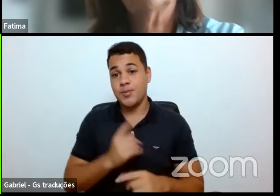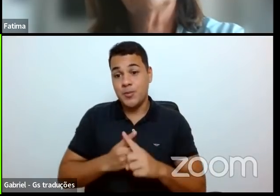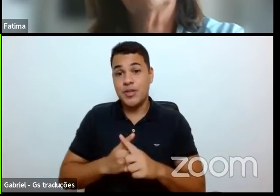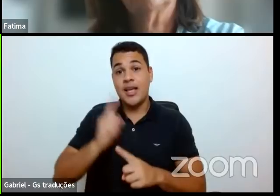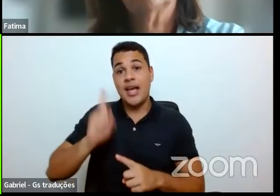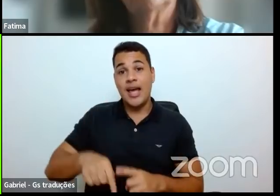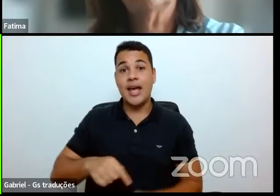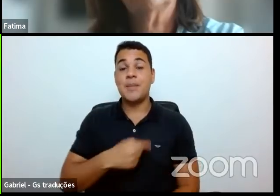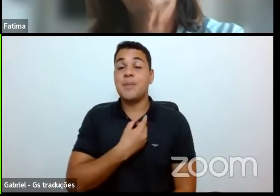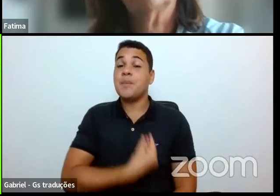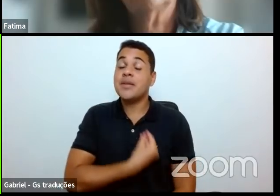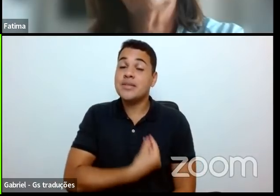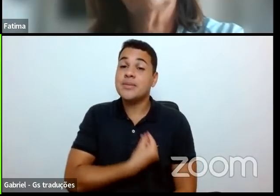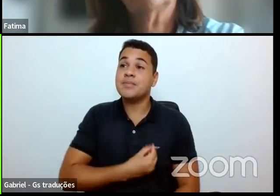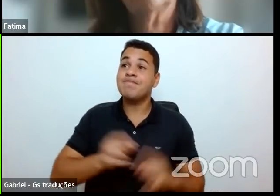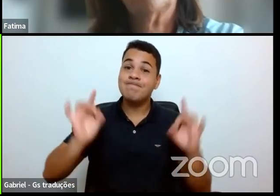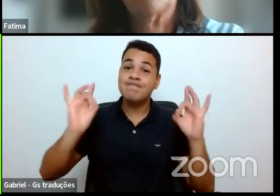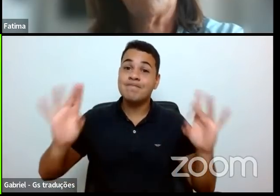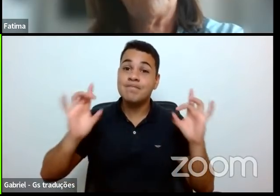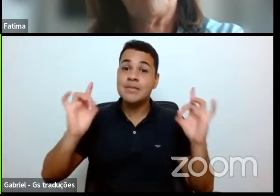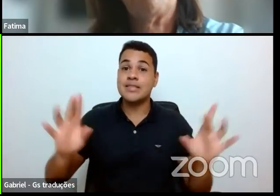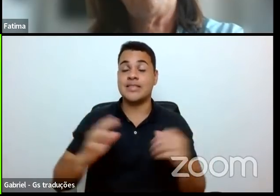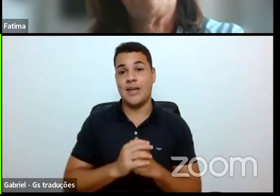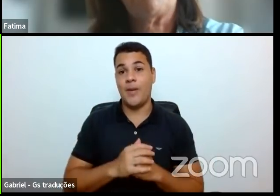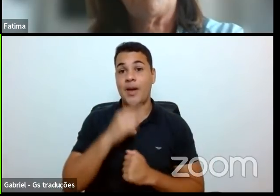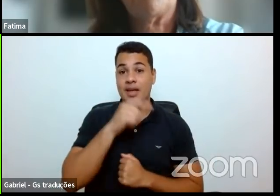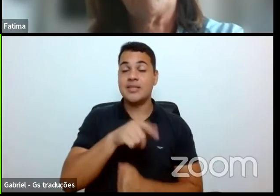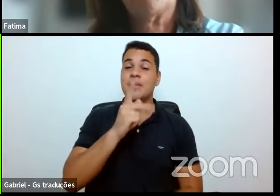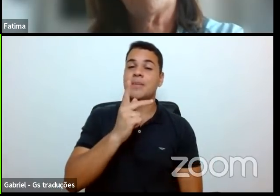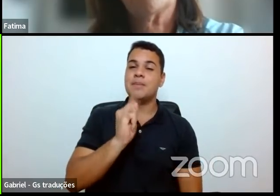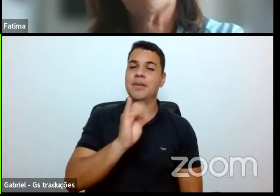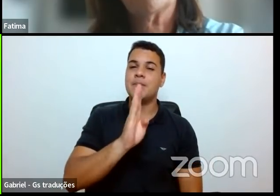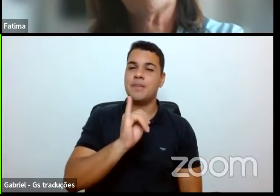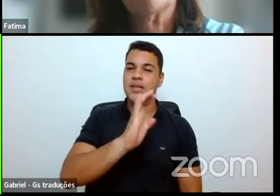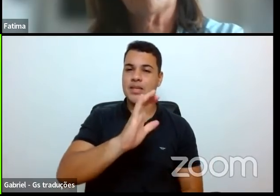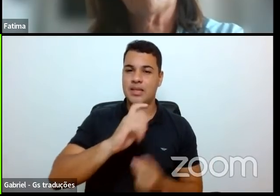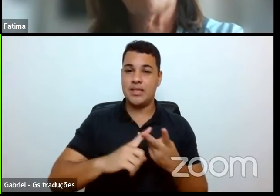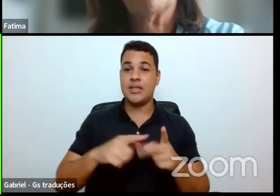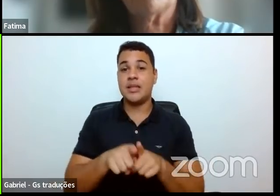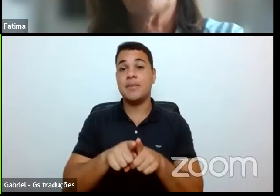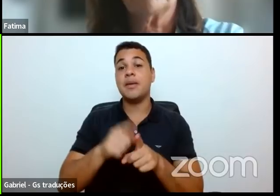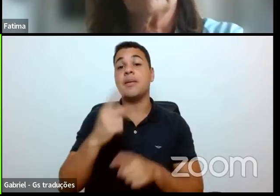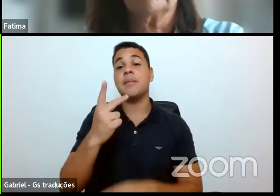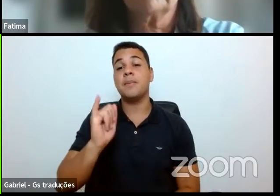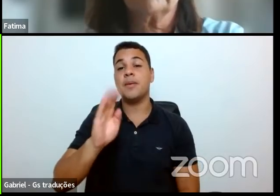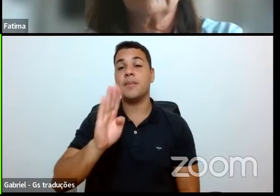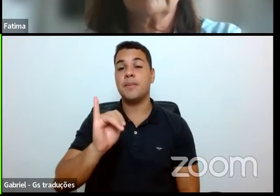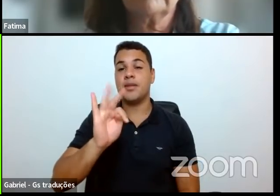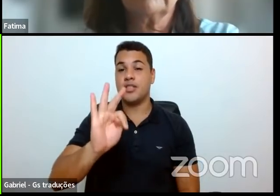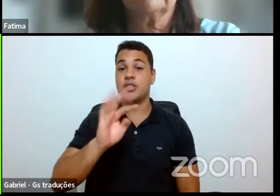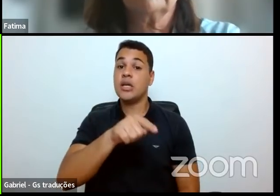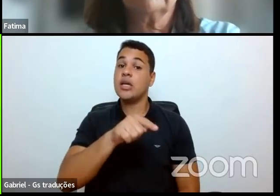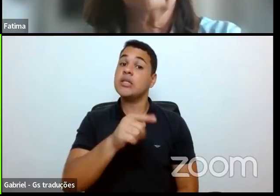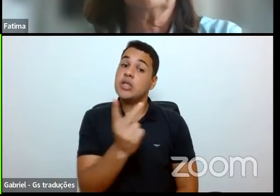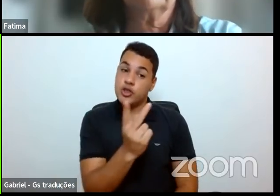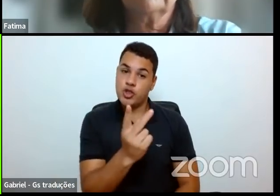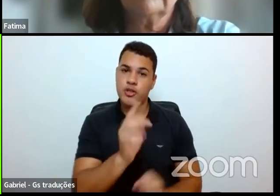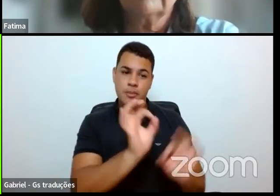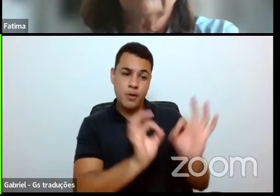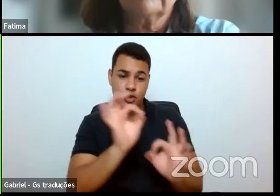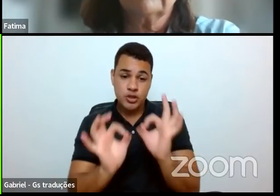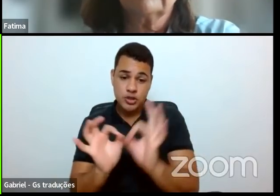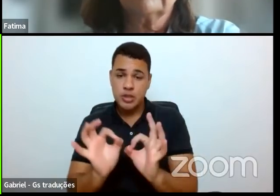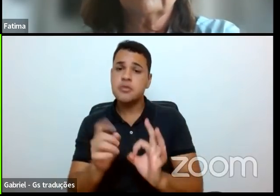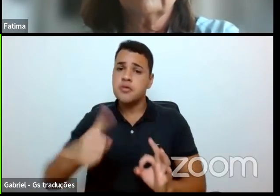PIPIC e do PIPIC na Fiocruz. Você tem a oportunidade não só de alcançar os